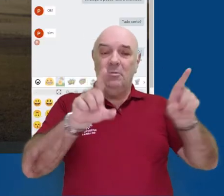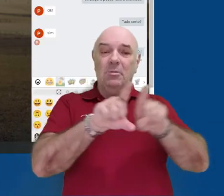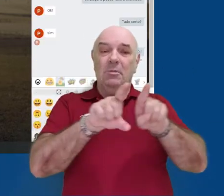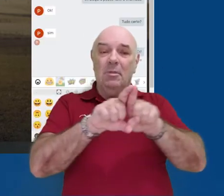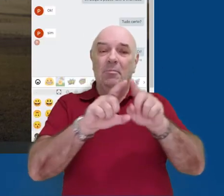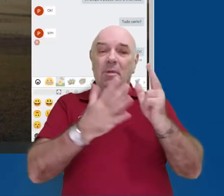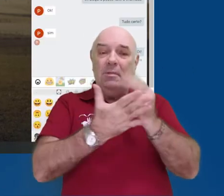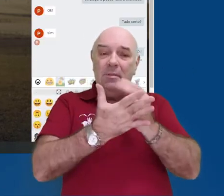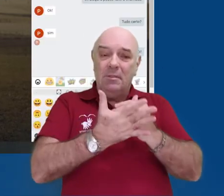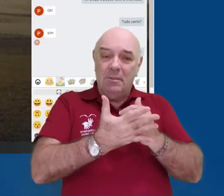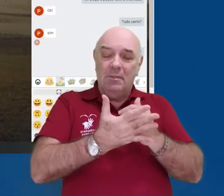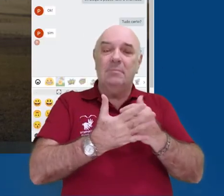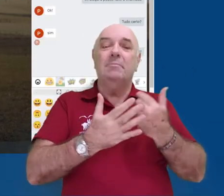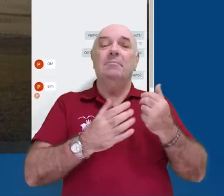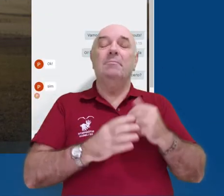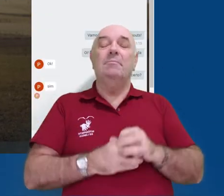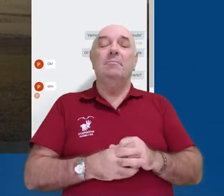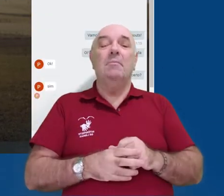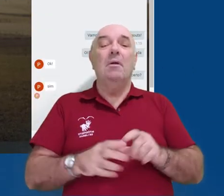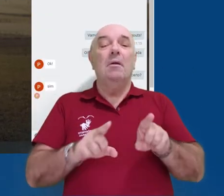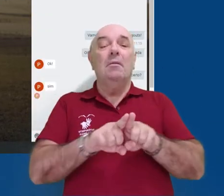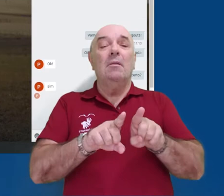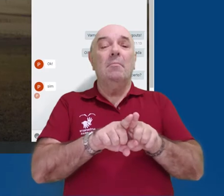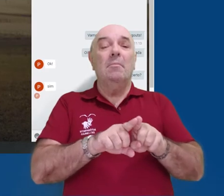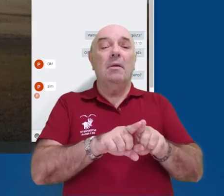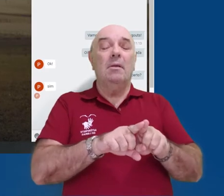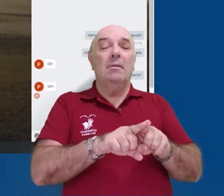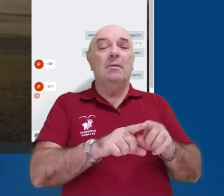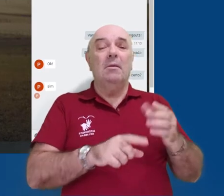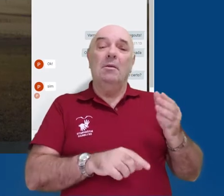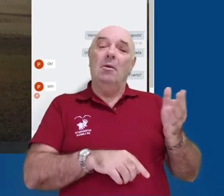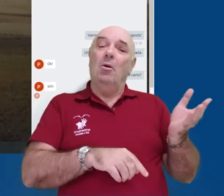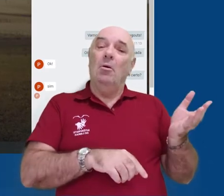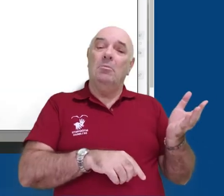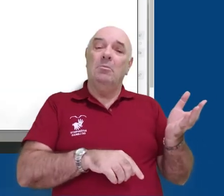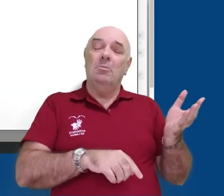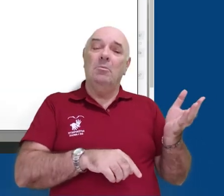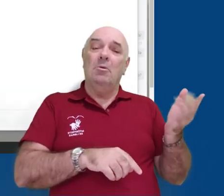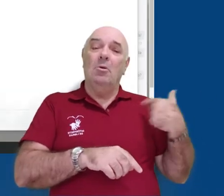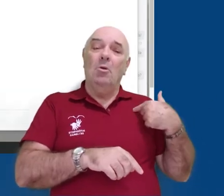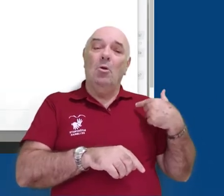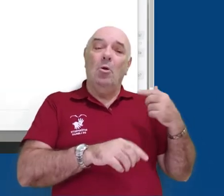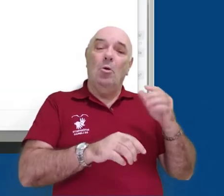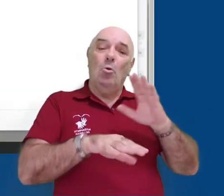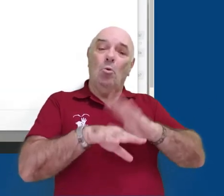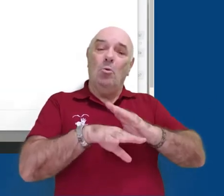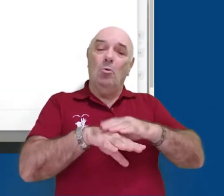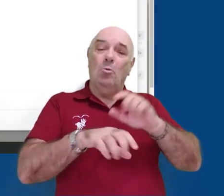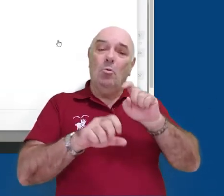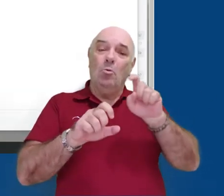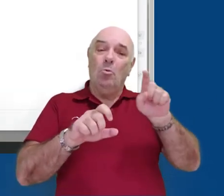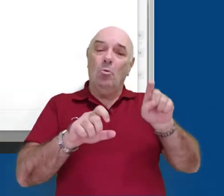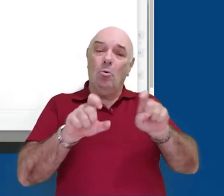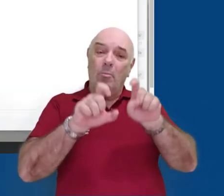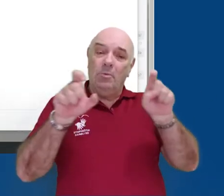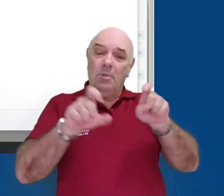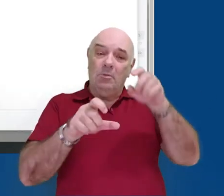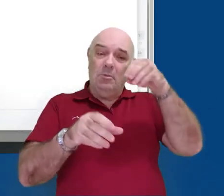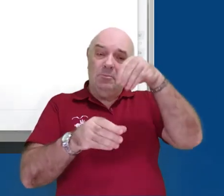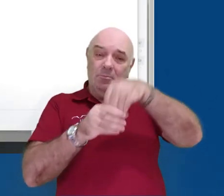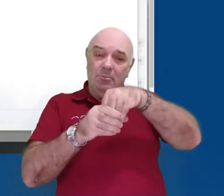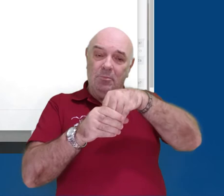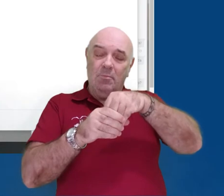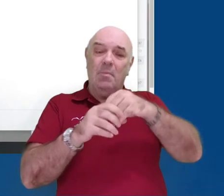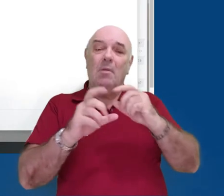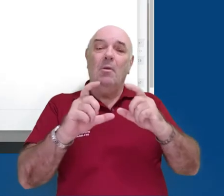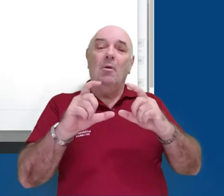mensagens. No canto direito, podemos adicionar imagens do nosso computador, do